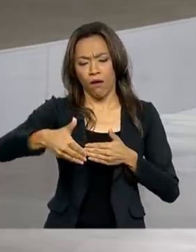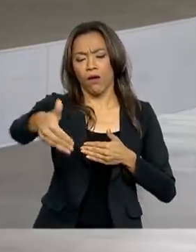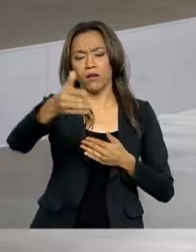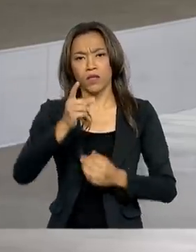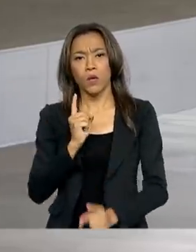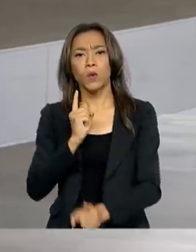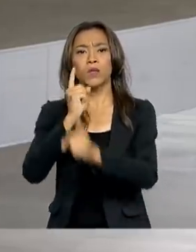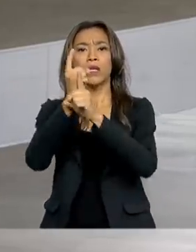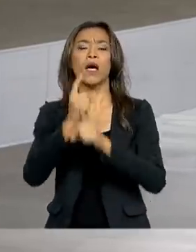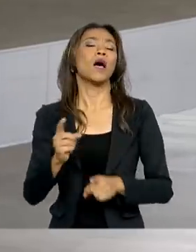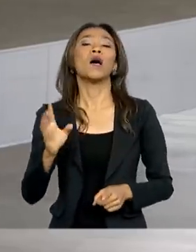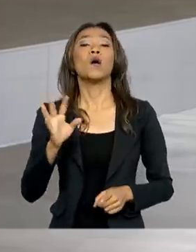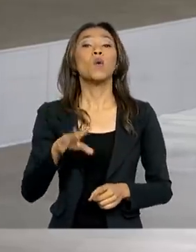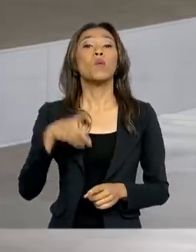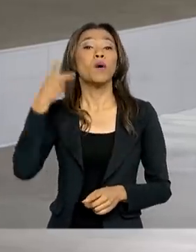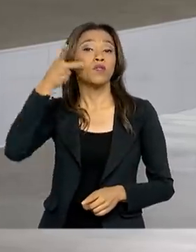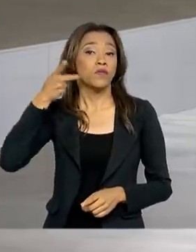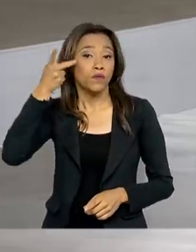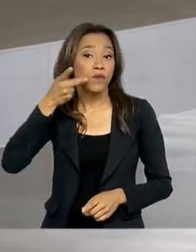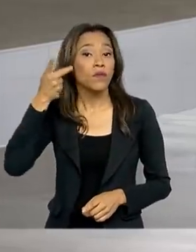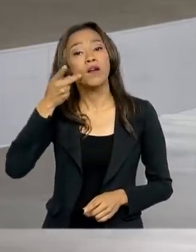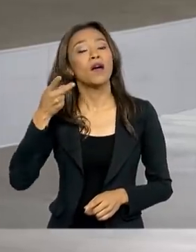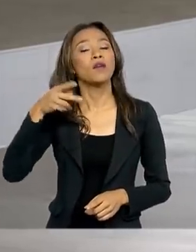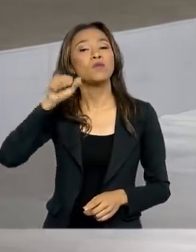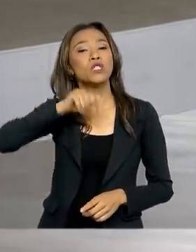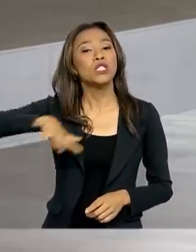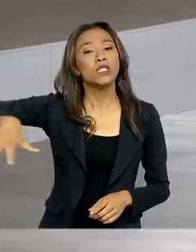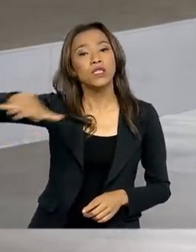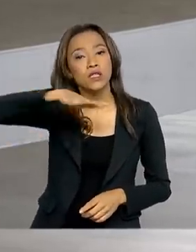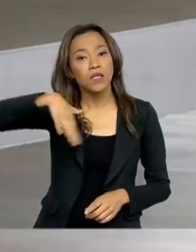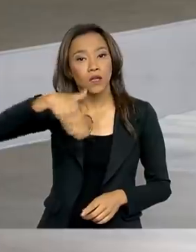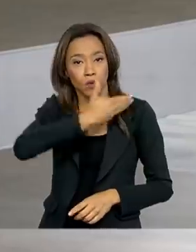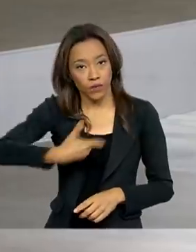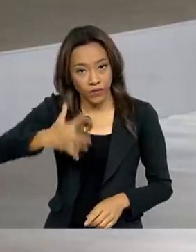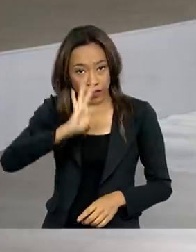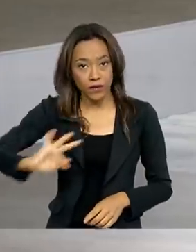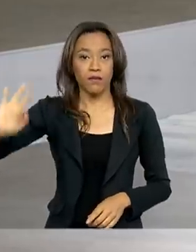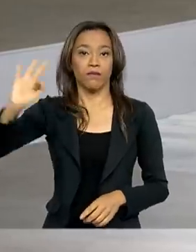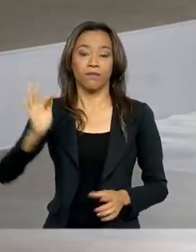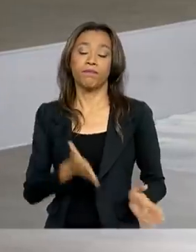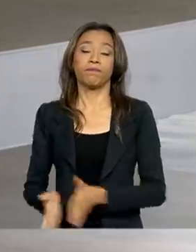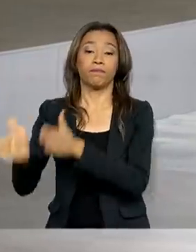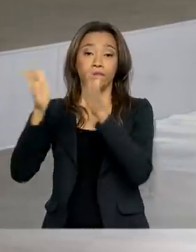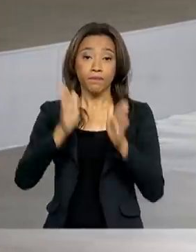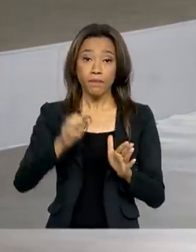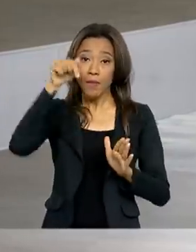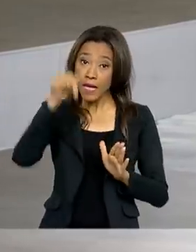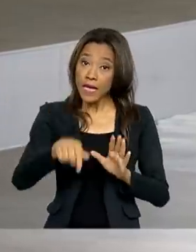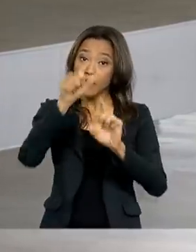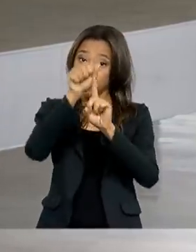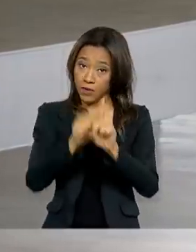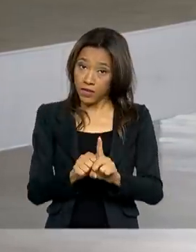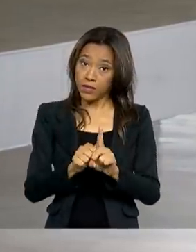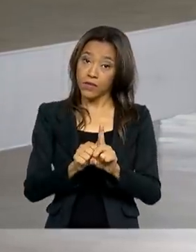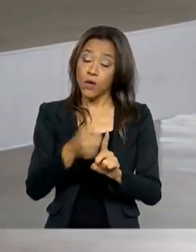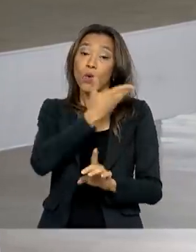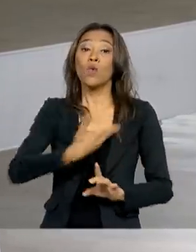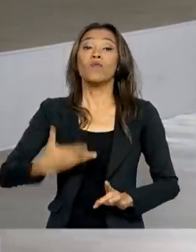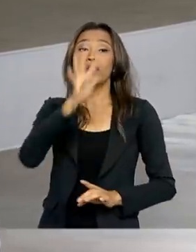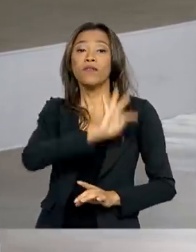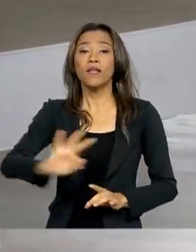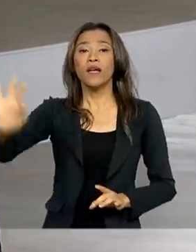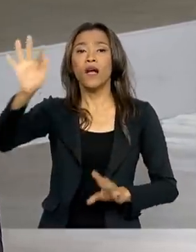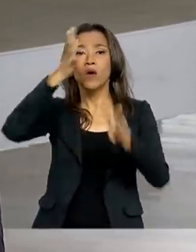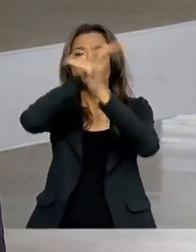advogado-geral da União, André Luiz de Almeida. E olha, Renata, neste mês, o governo federal lançou